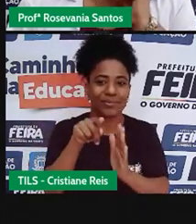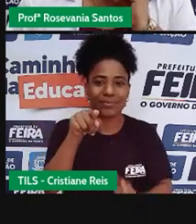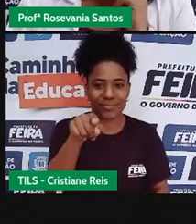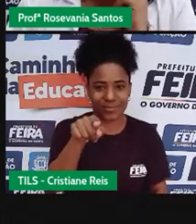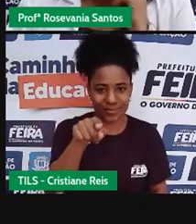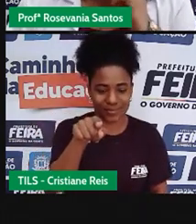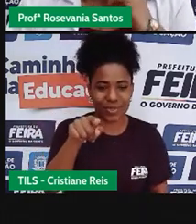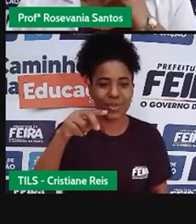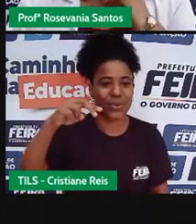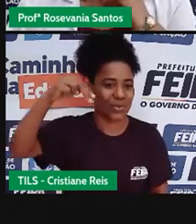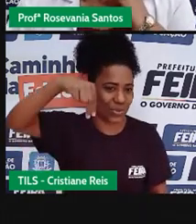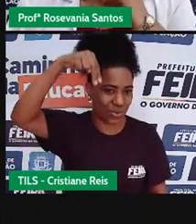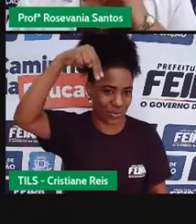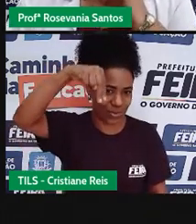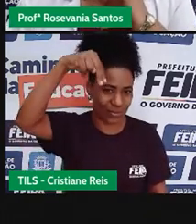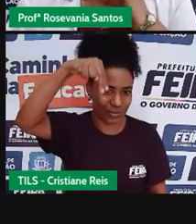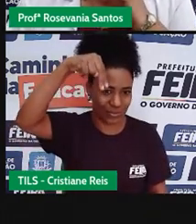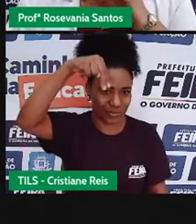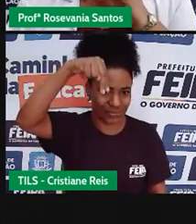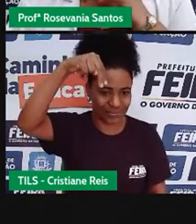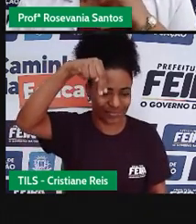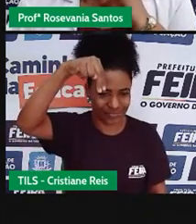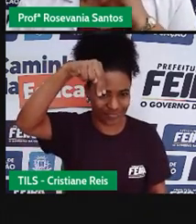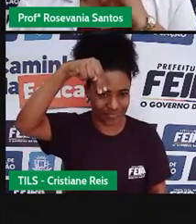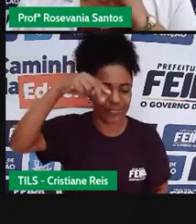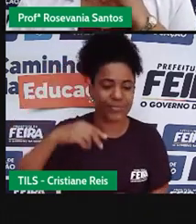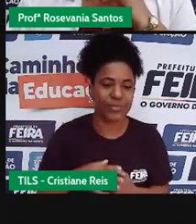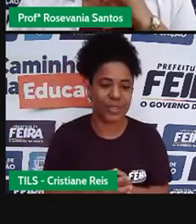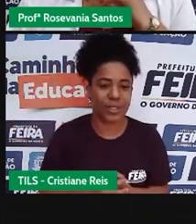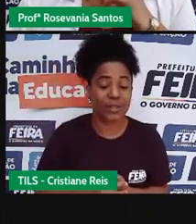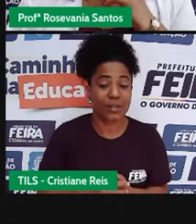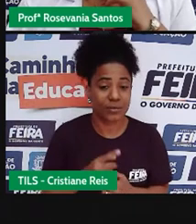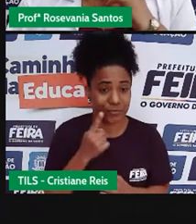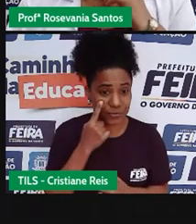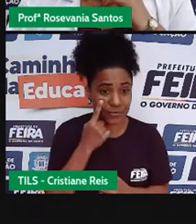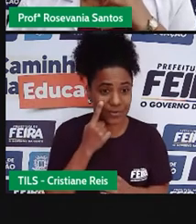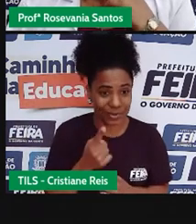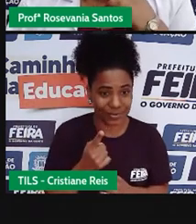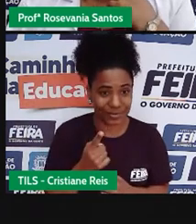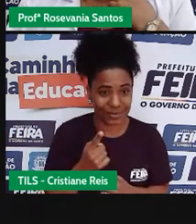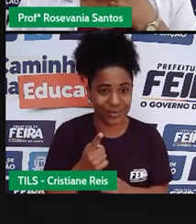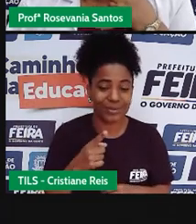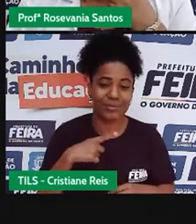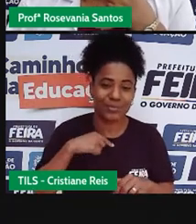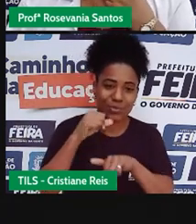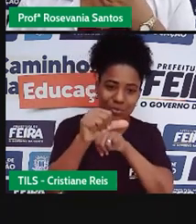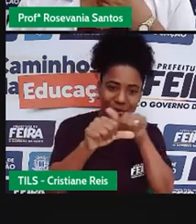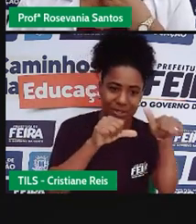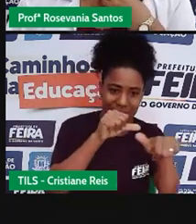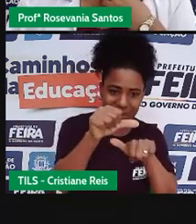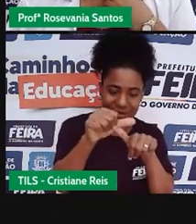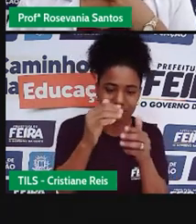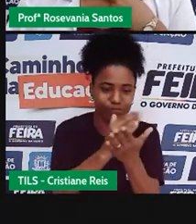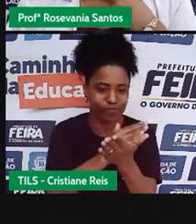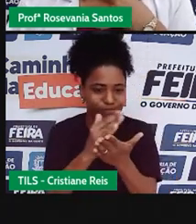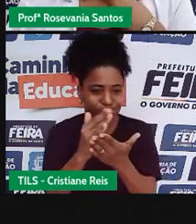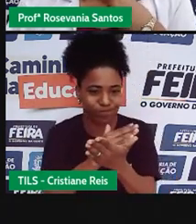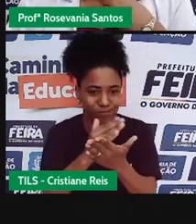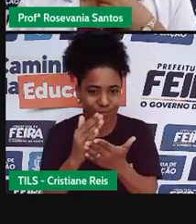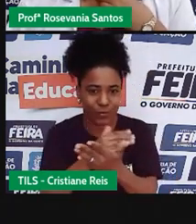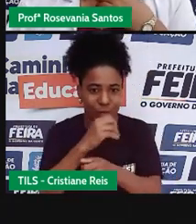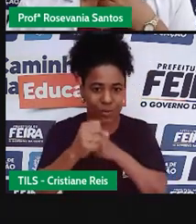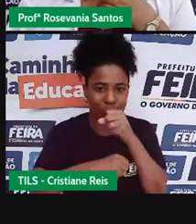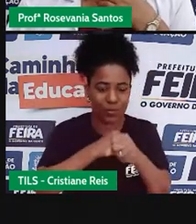região norte, né. Então, ela continuou em vigor, como eu falei, apenas algumas alterações foram feitas, né, em